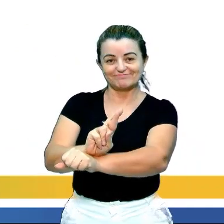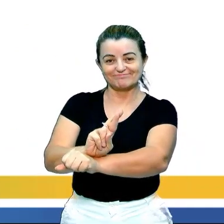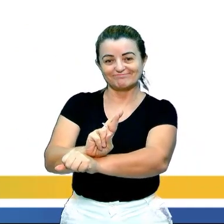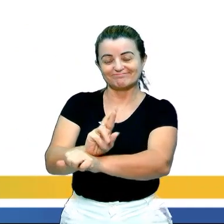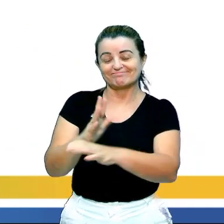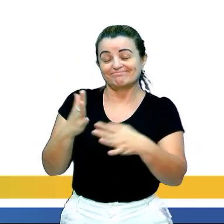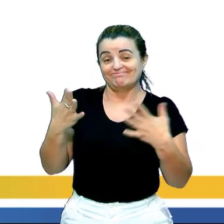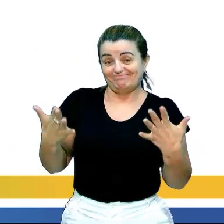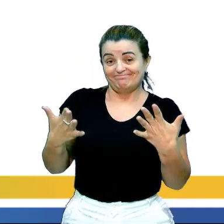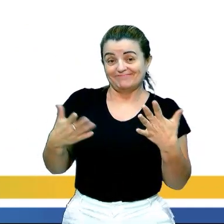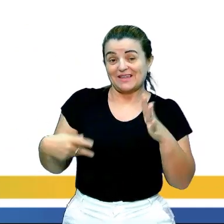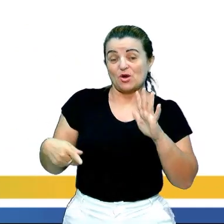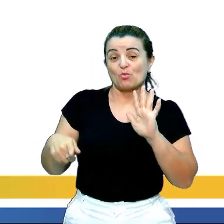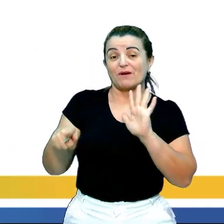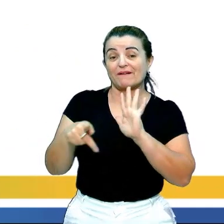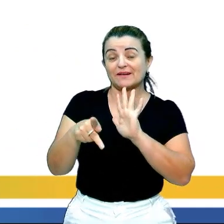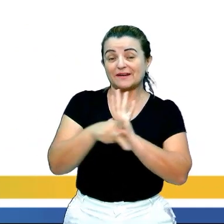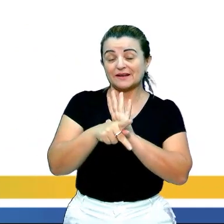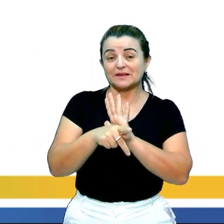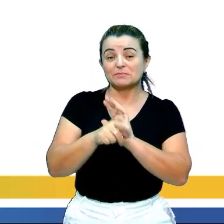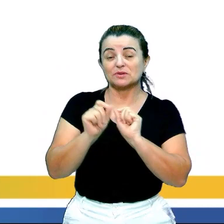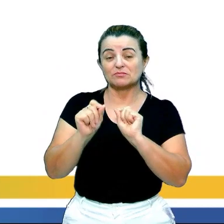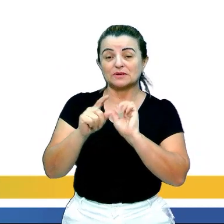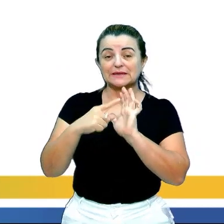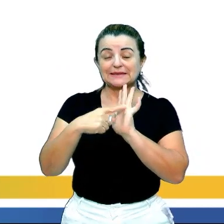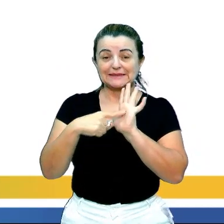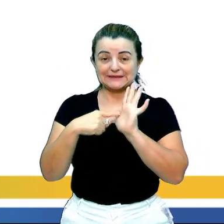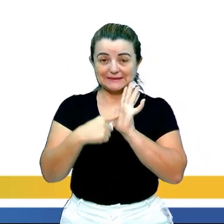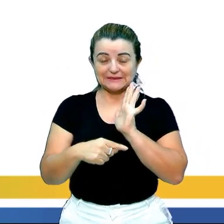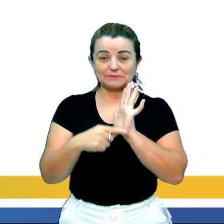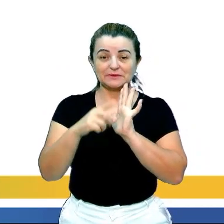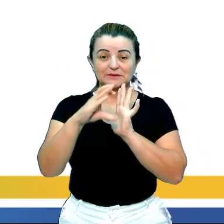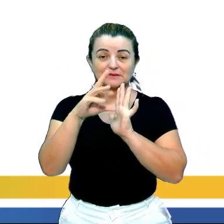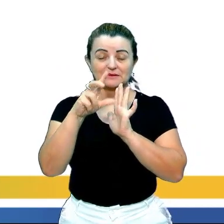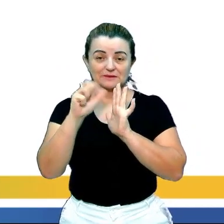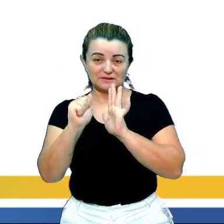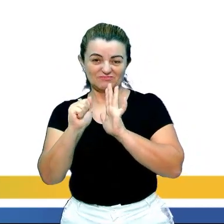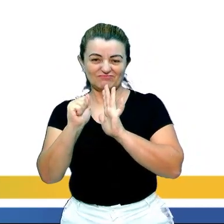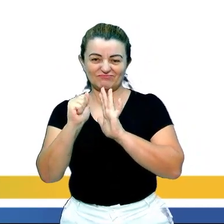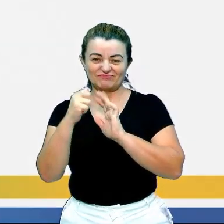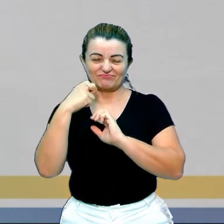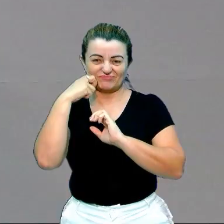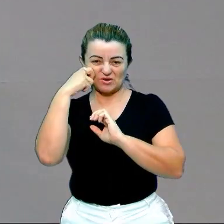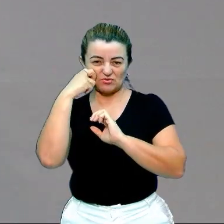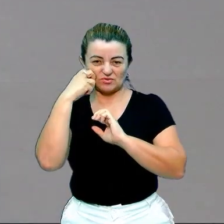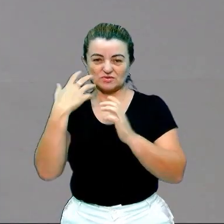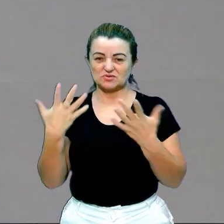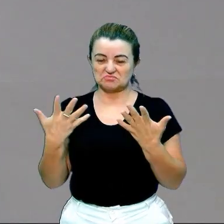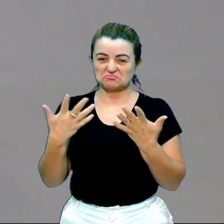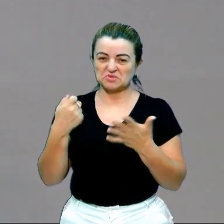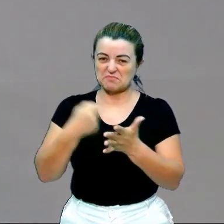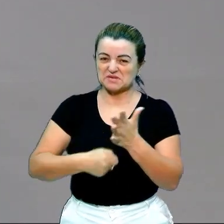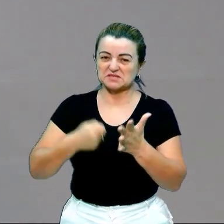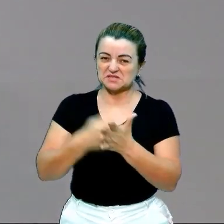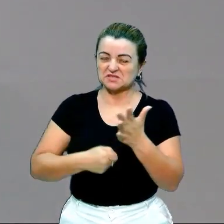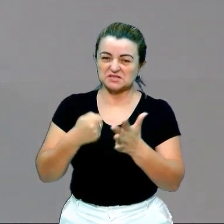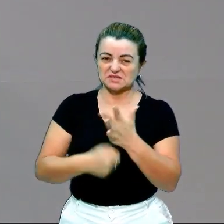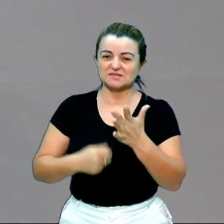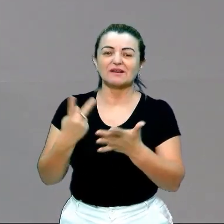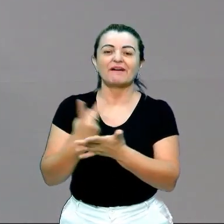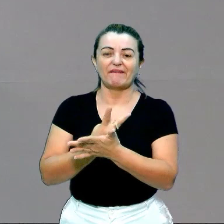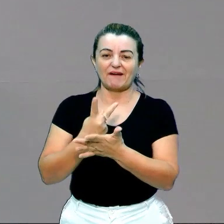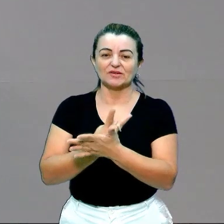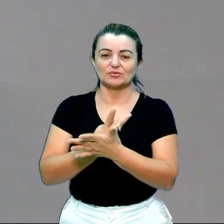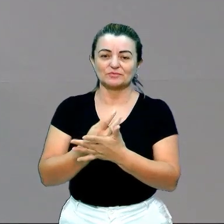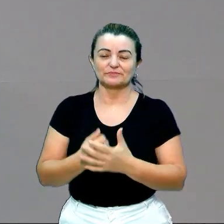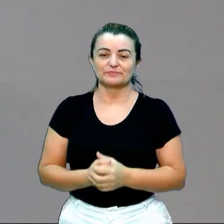crime vergonhoso, cuja persistência é uma mácula. Nós temos aqui, gente, na verdade, temos